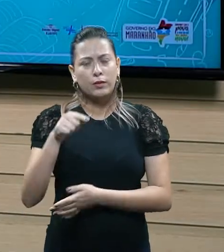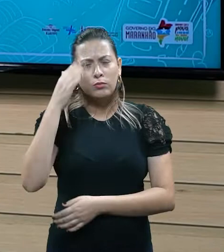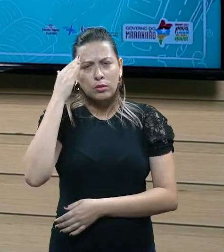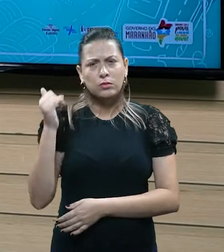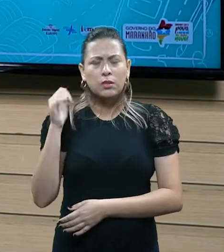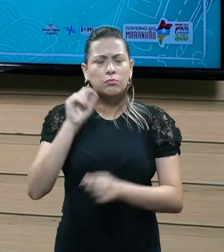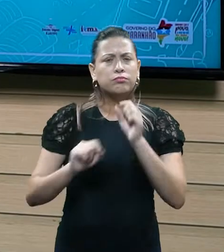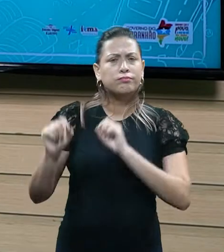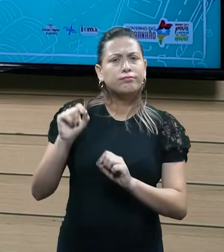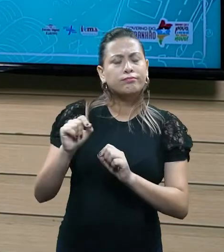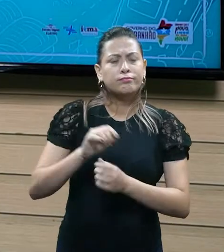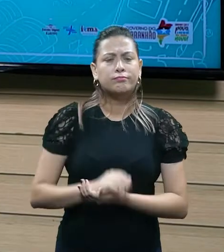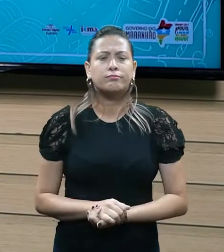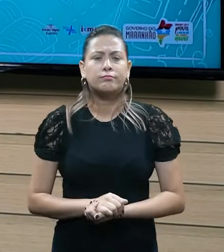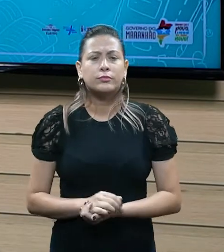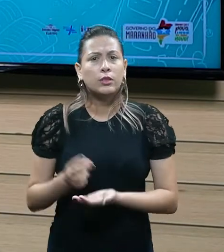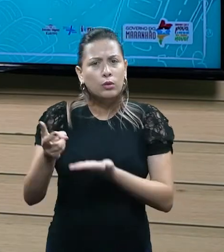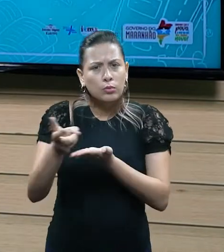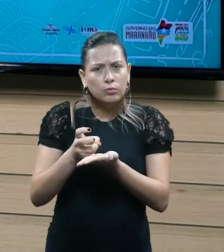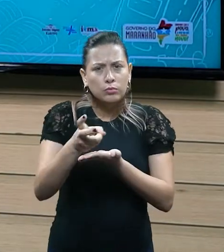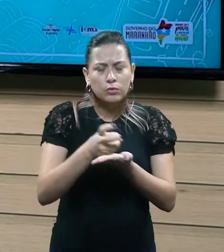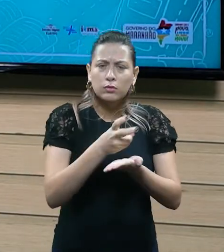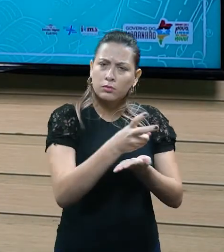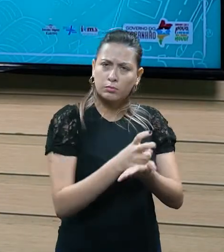tributo, ele não pode ser, é,